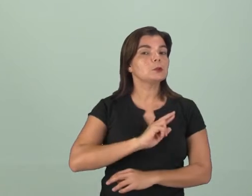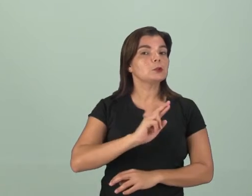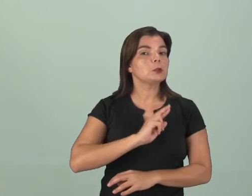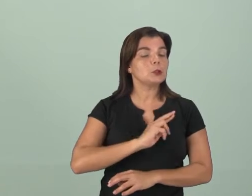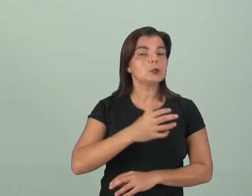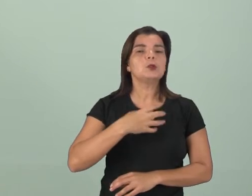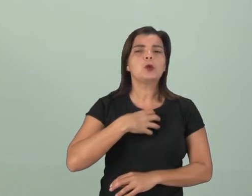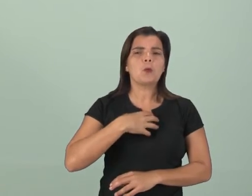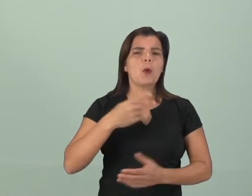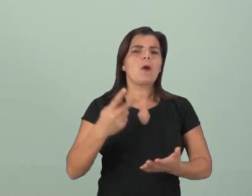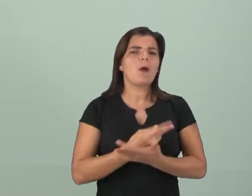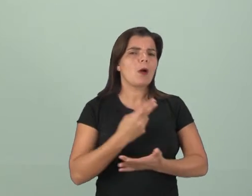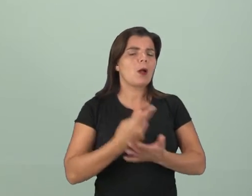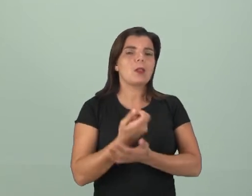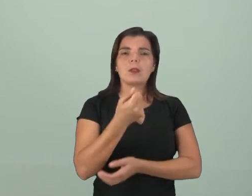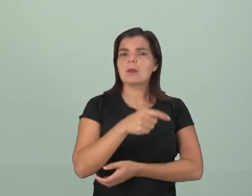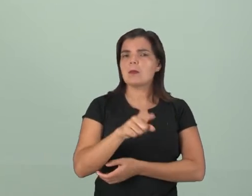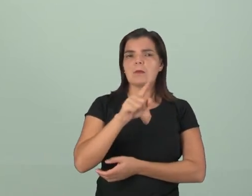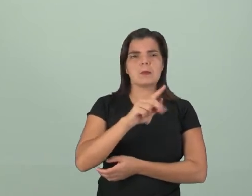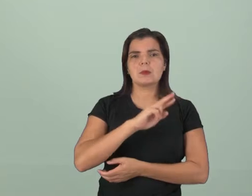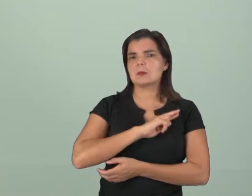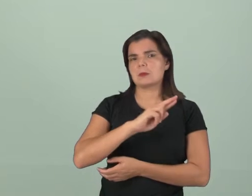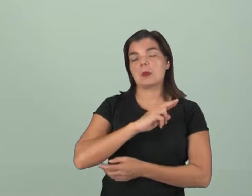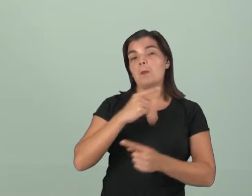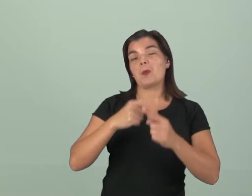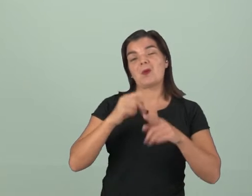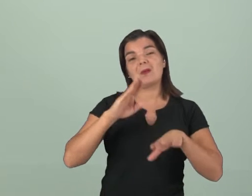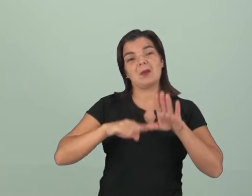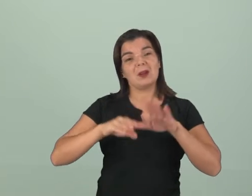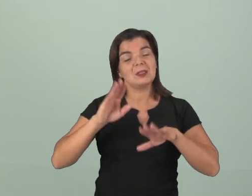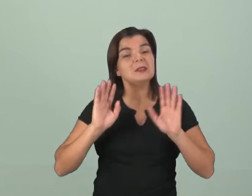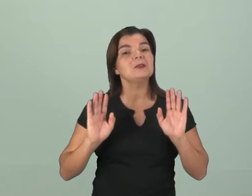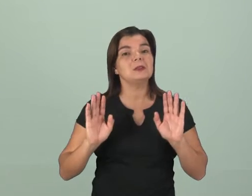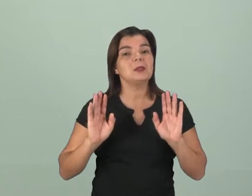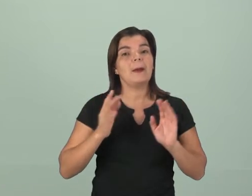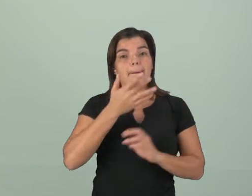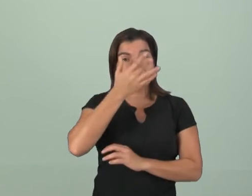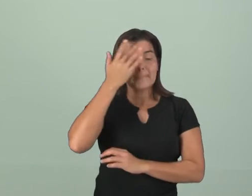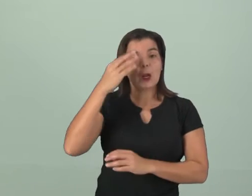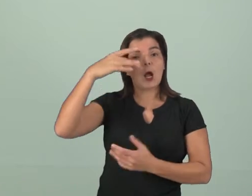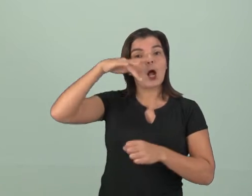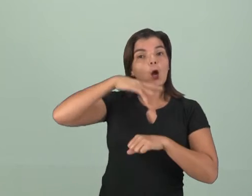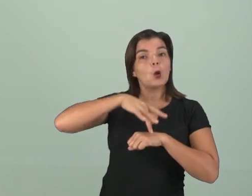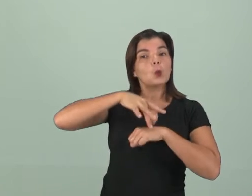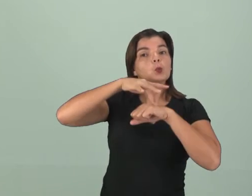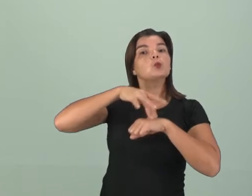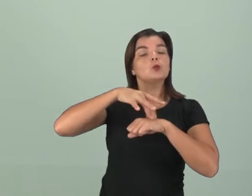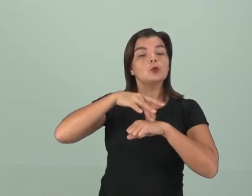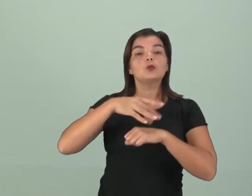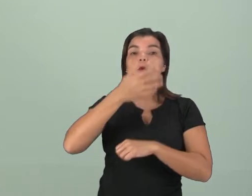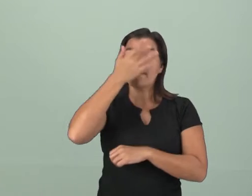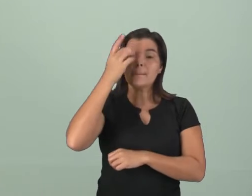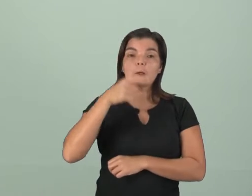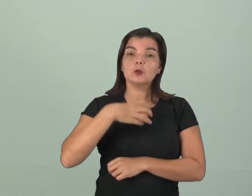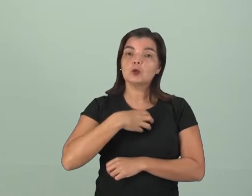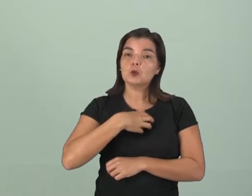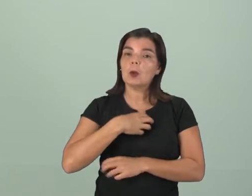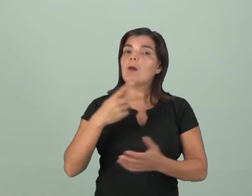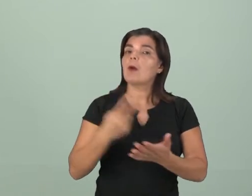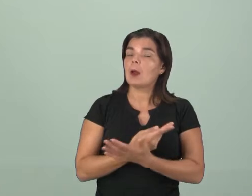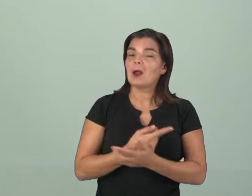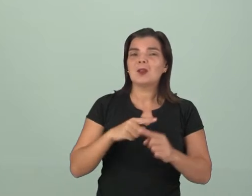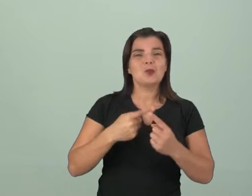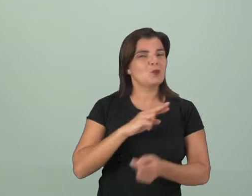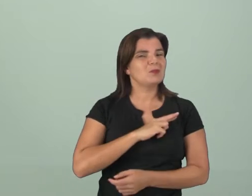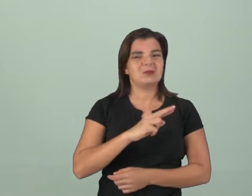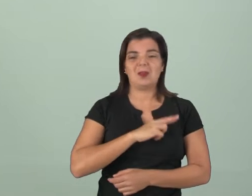agir errado, você nem precisa mencionar a religião. Porque, muitas vezes, a culpa de alguém agir errado não